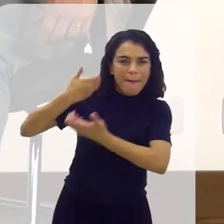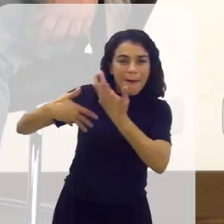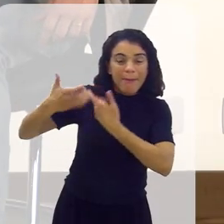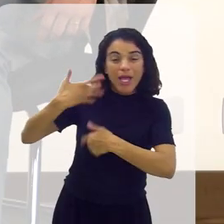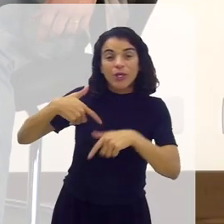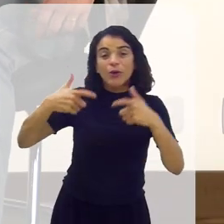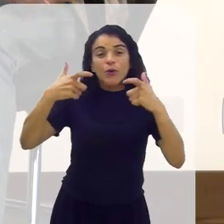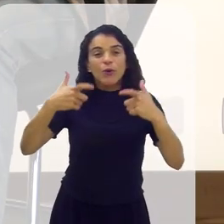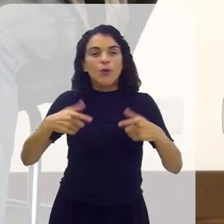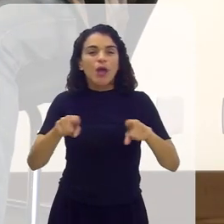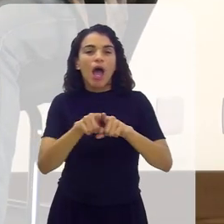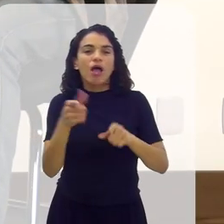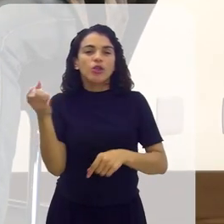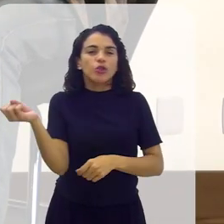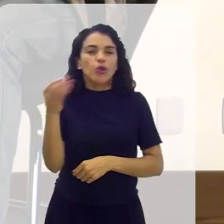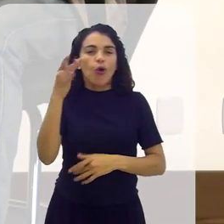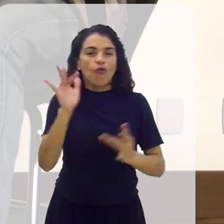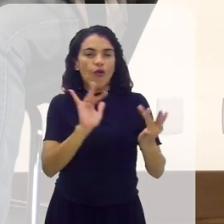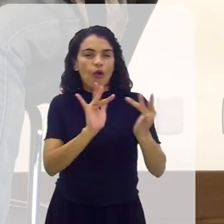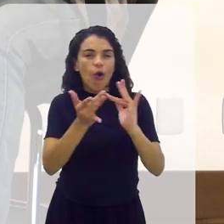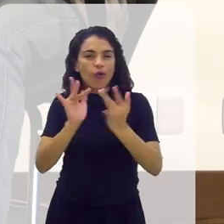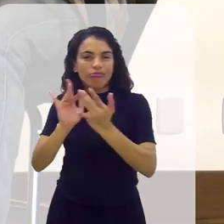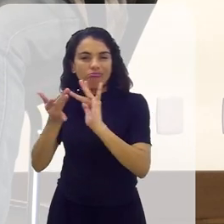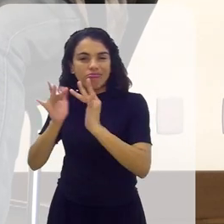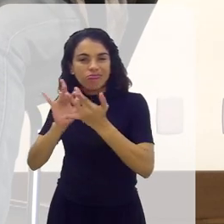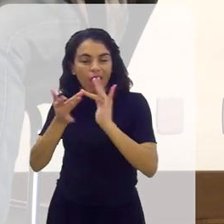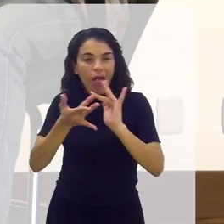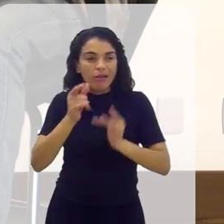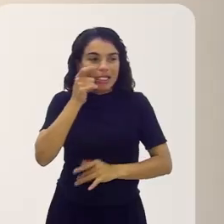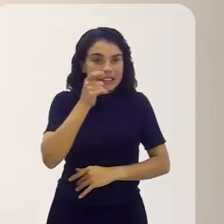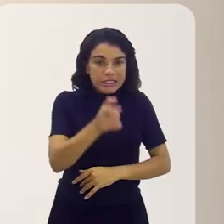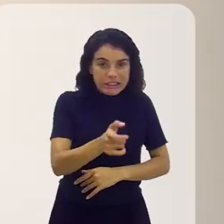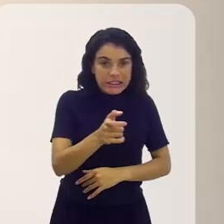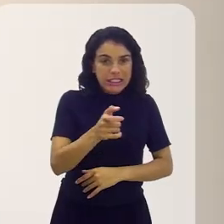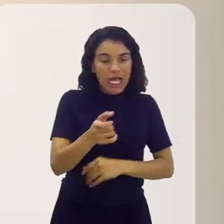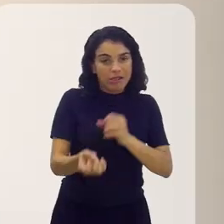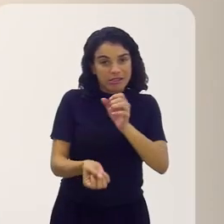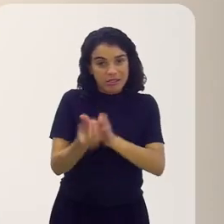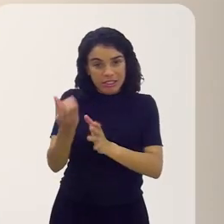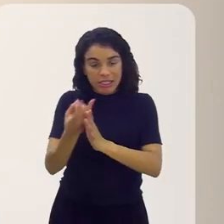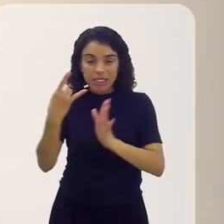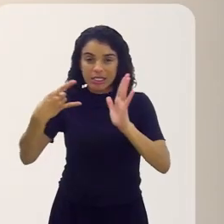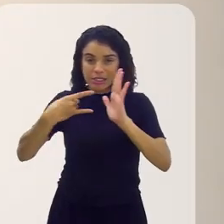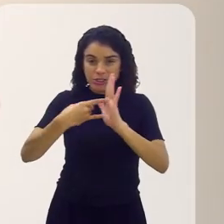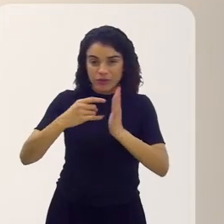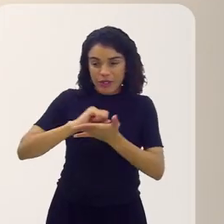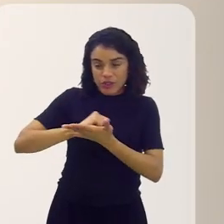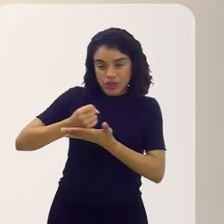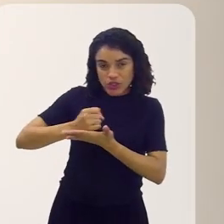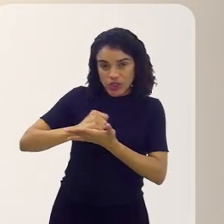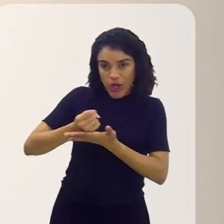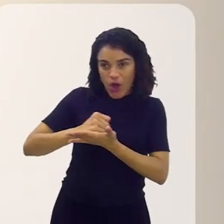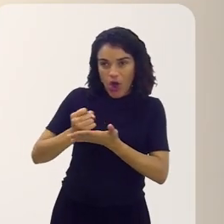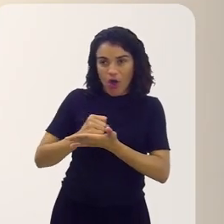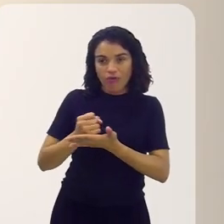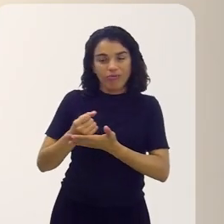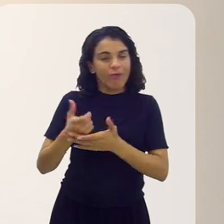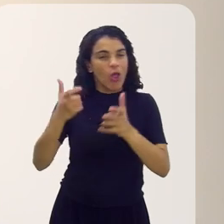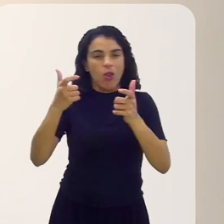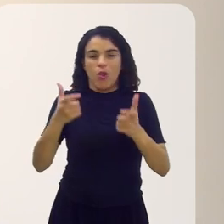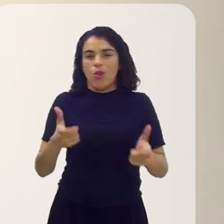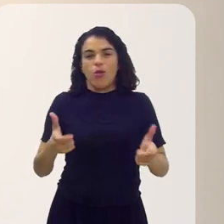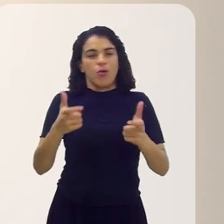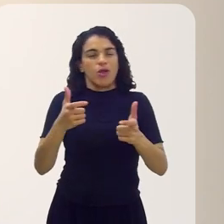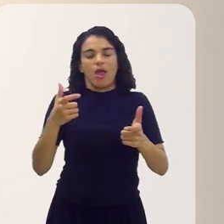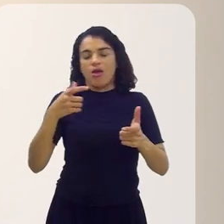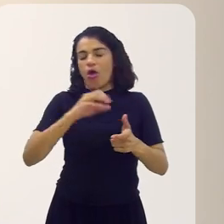E, de repente, pode ser um lugar para vocês fazerem contato, para você ver como entra na área. Se você é interessado em desenvolver jogos, a Game Jam é uma